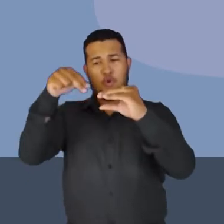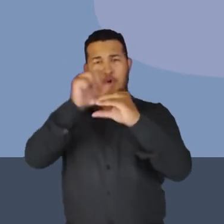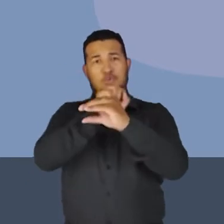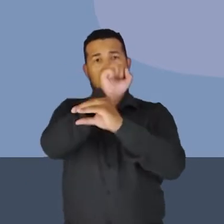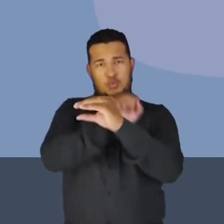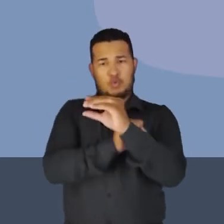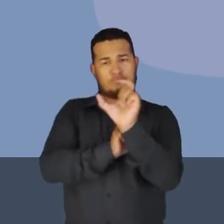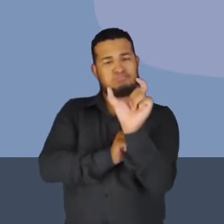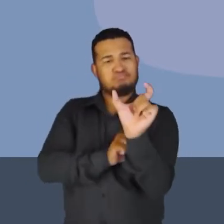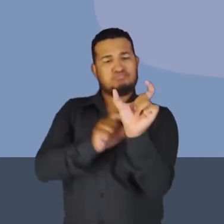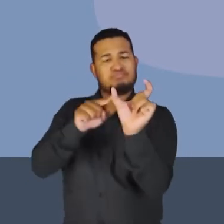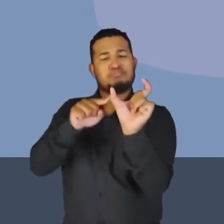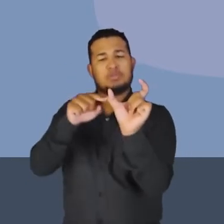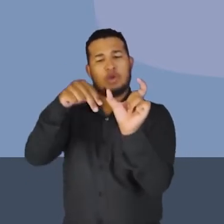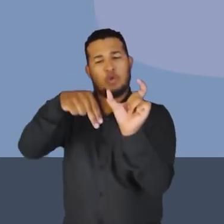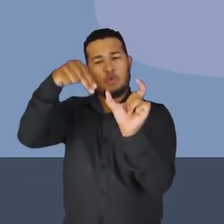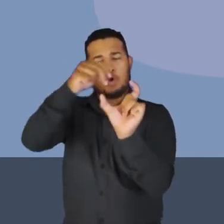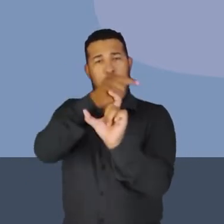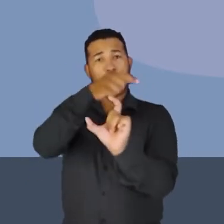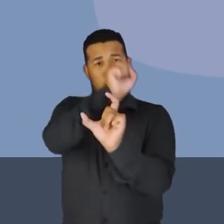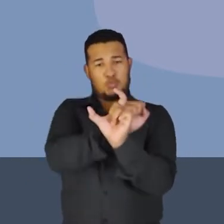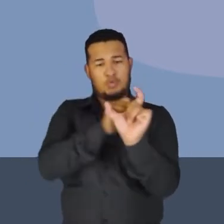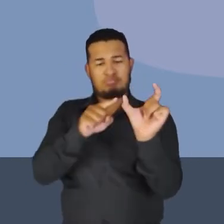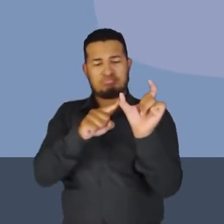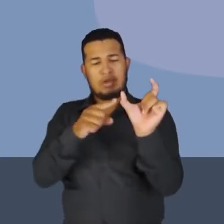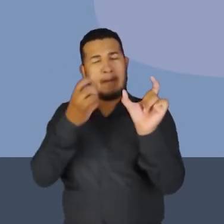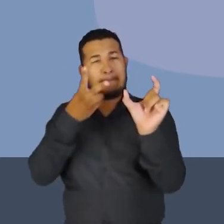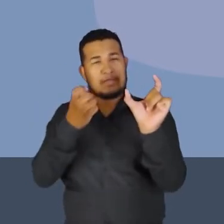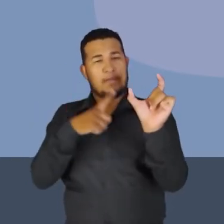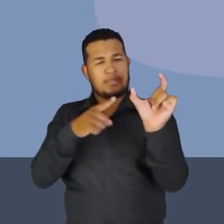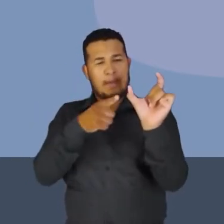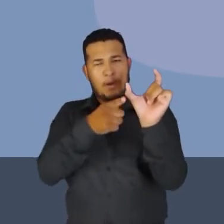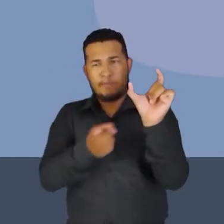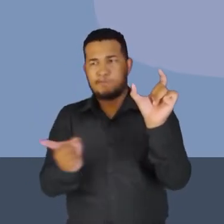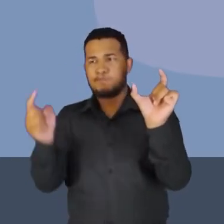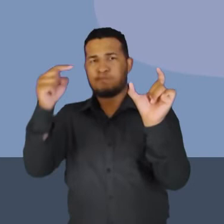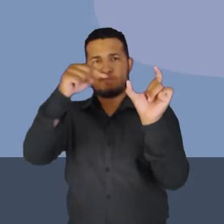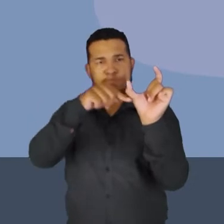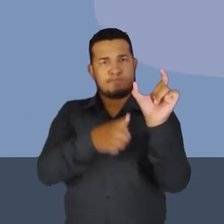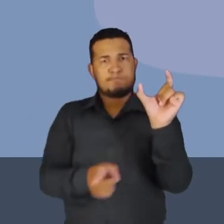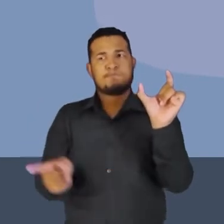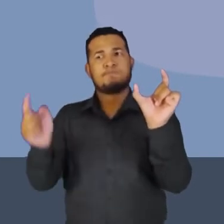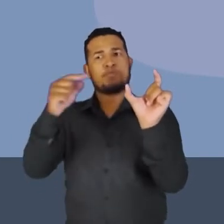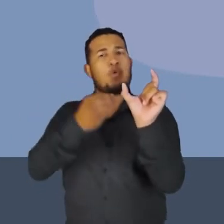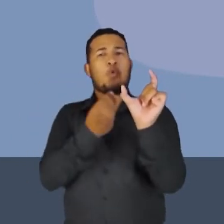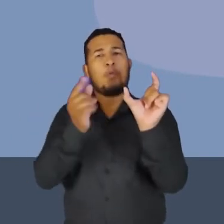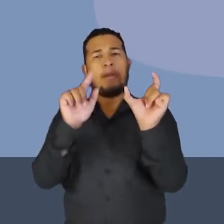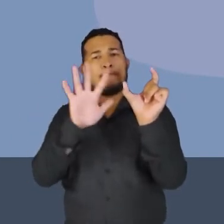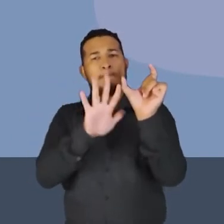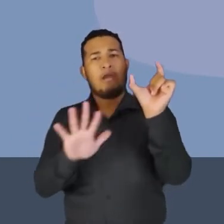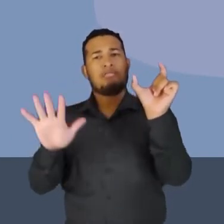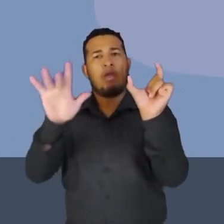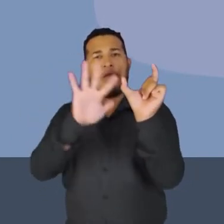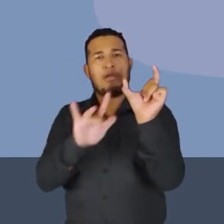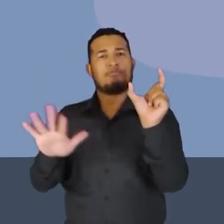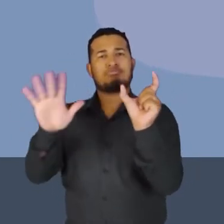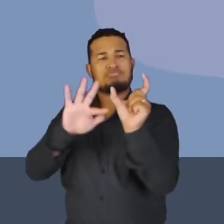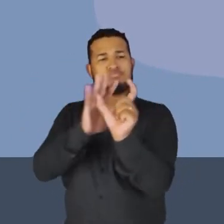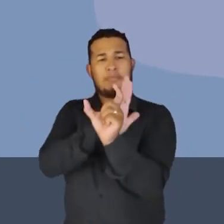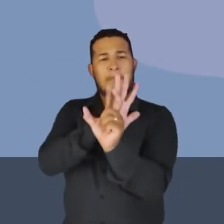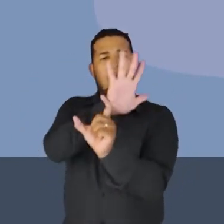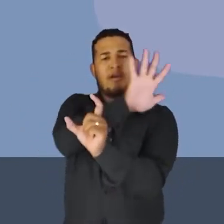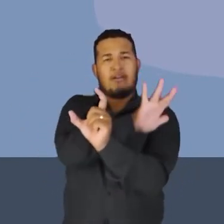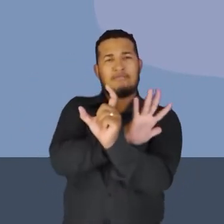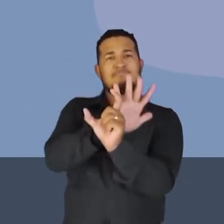e um lado sul. E em torno desse imã, você consegue ver as deformações magnéticas que este imã está